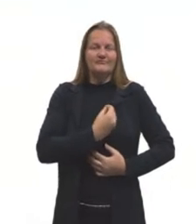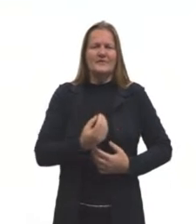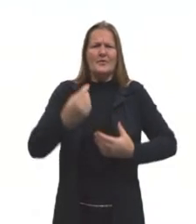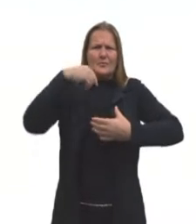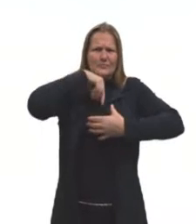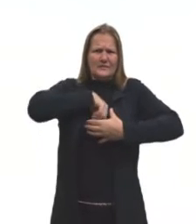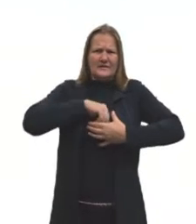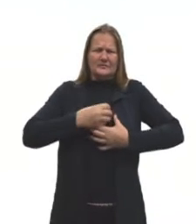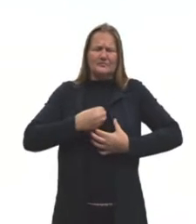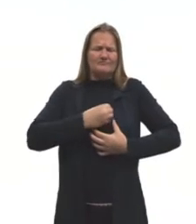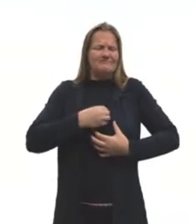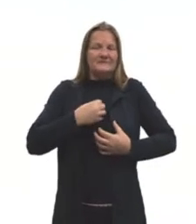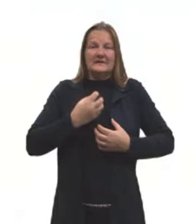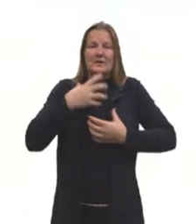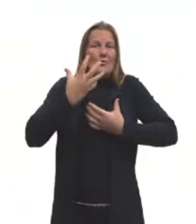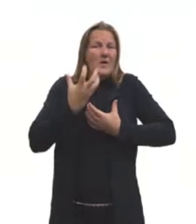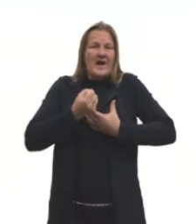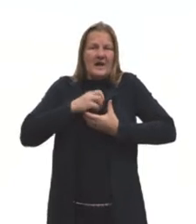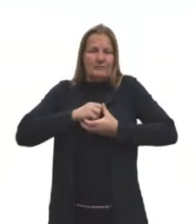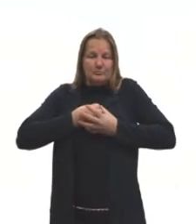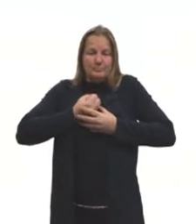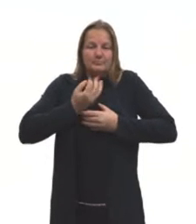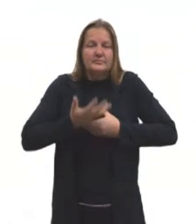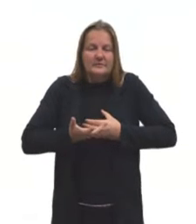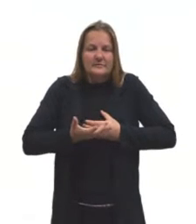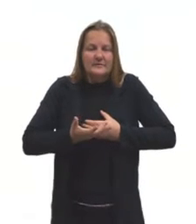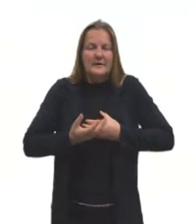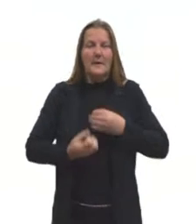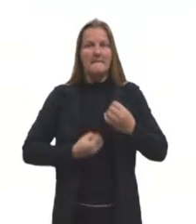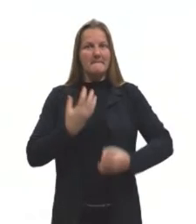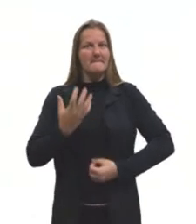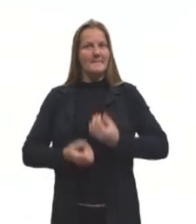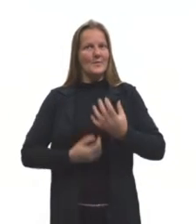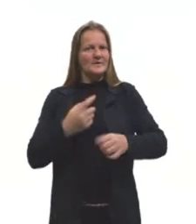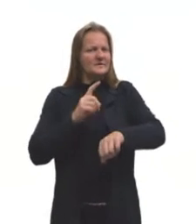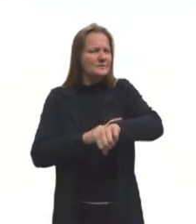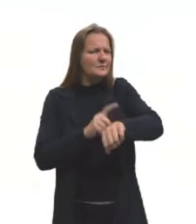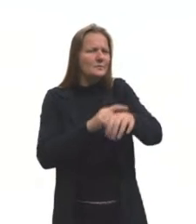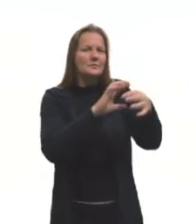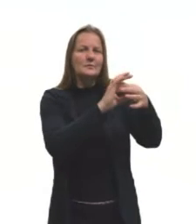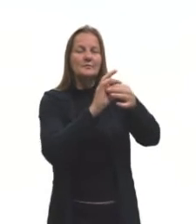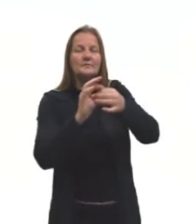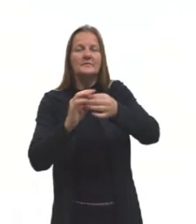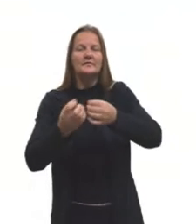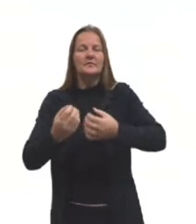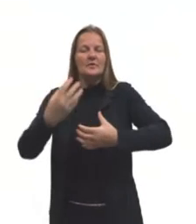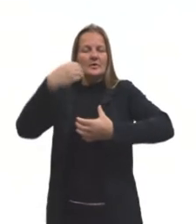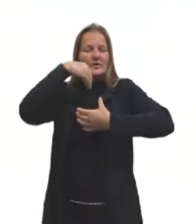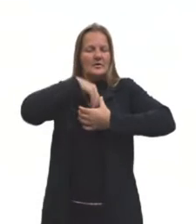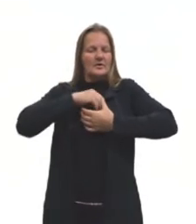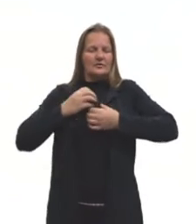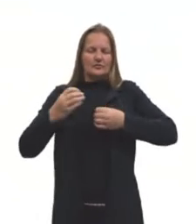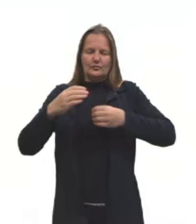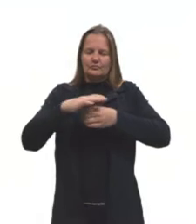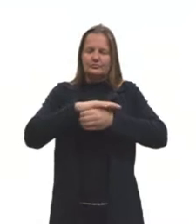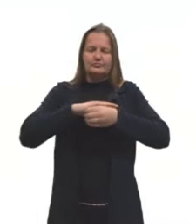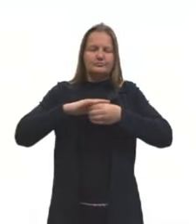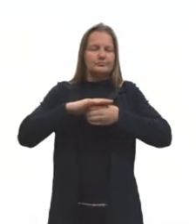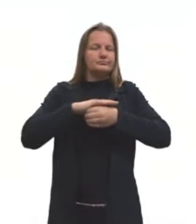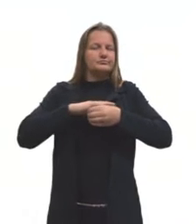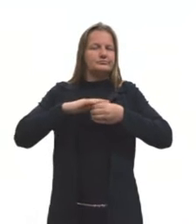dentro e não quer sair. Mas a poesia deste momento inunda minha vida inteira.